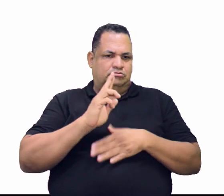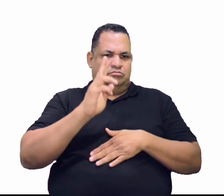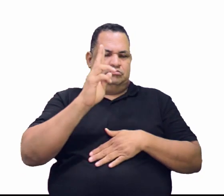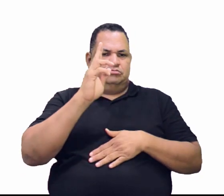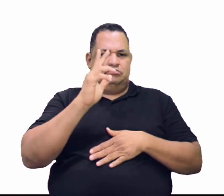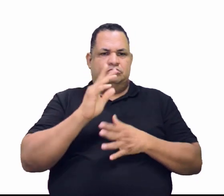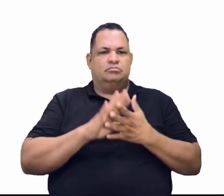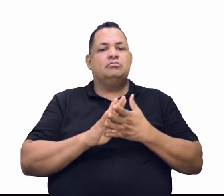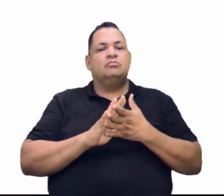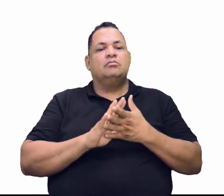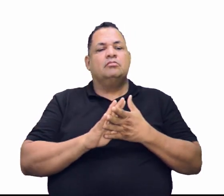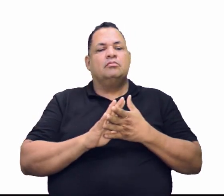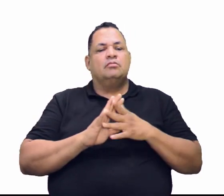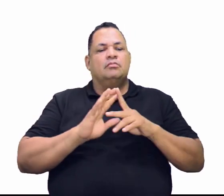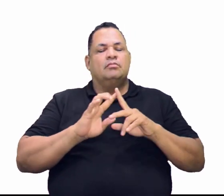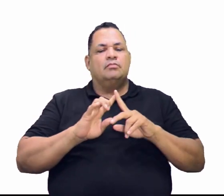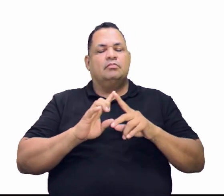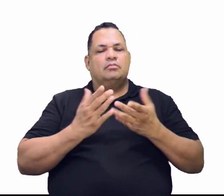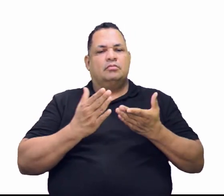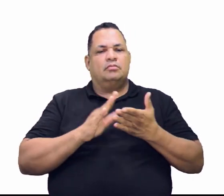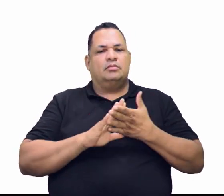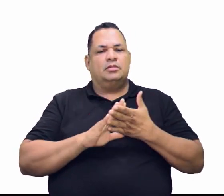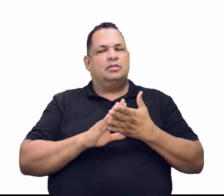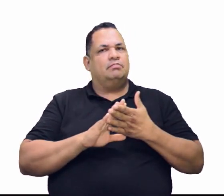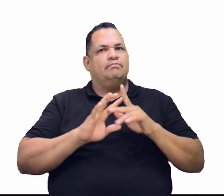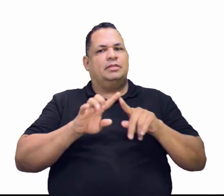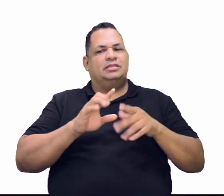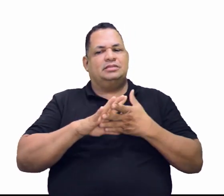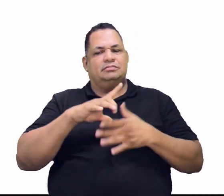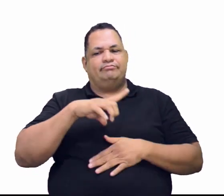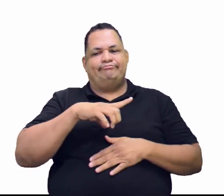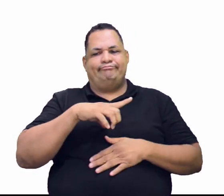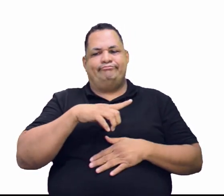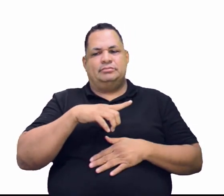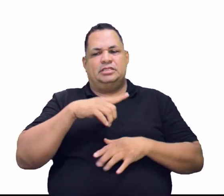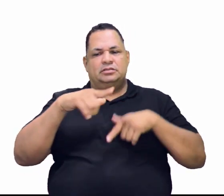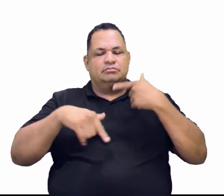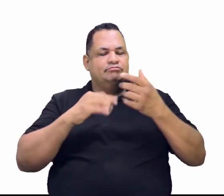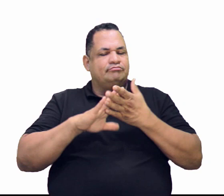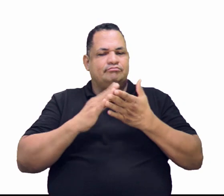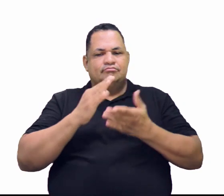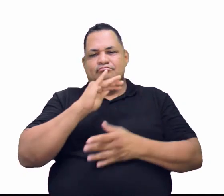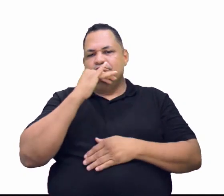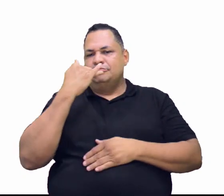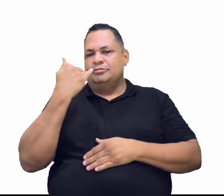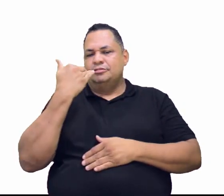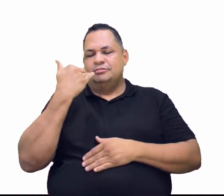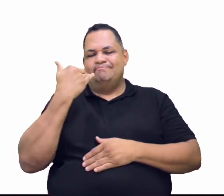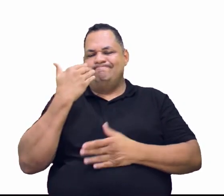caminho. Uma boa quantidade e não voltaram, perdendo suas vidas.